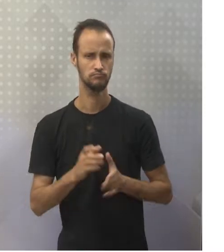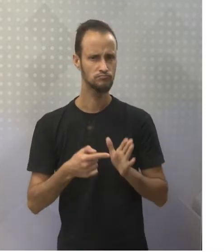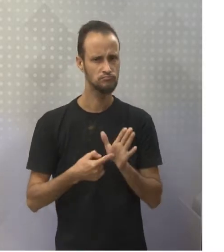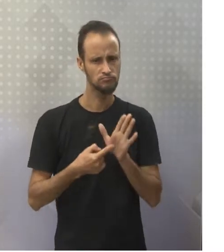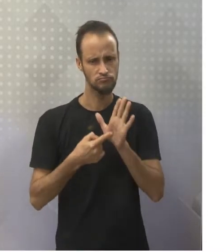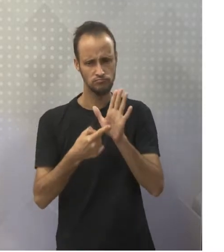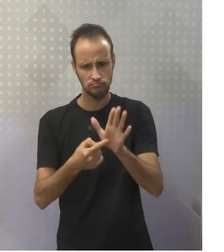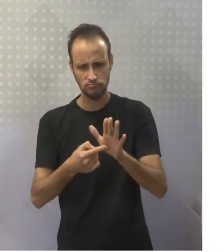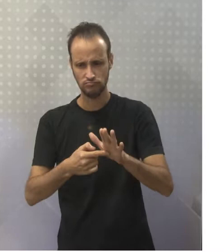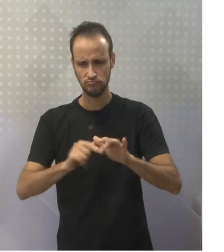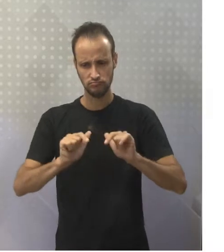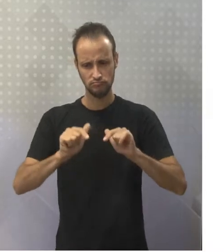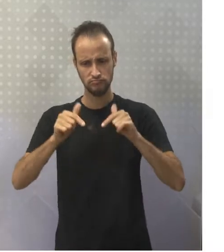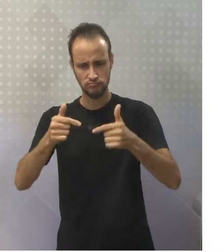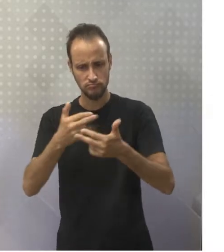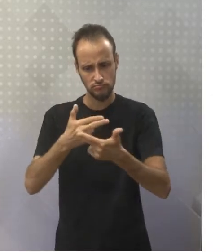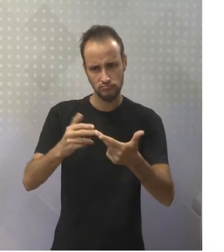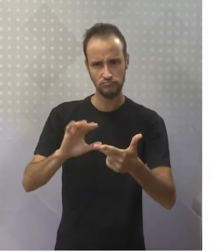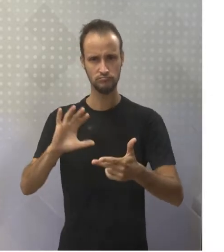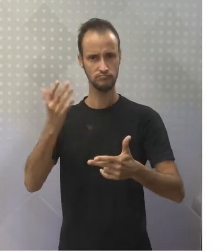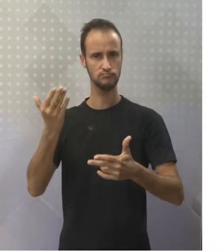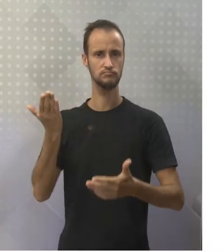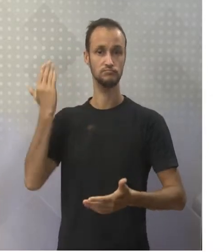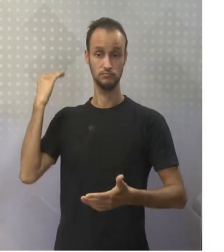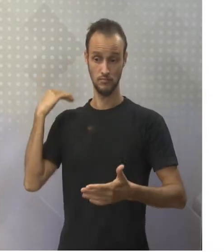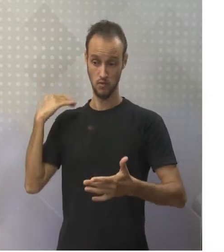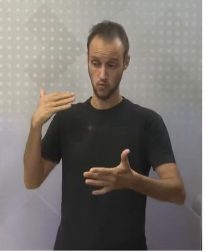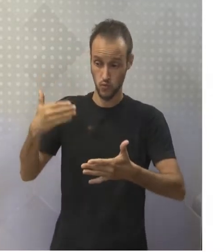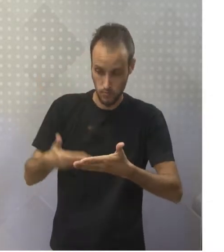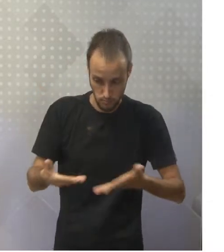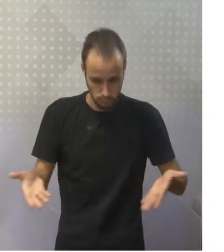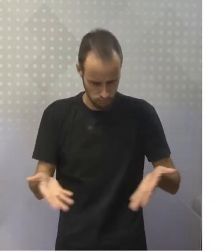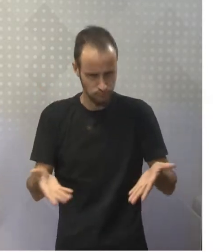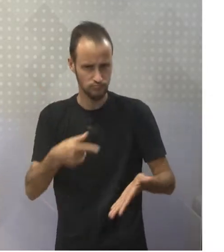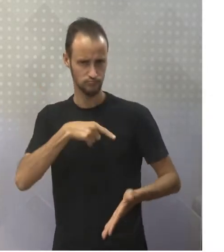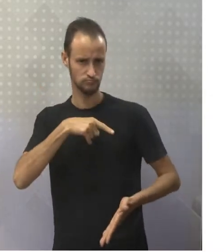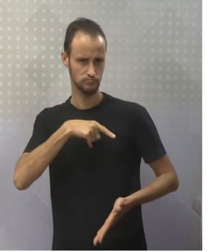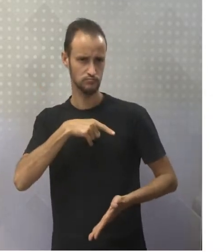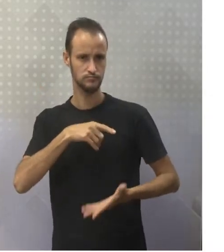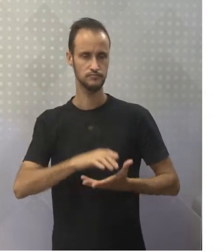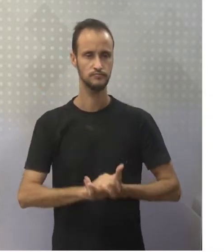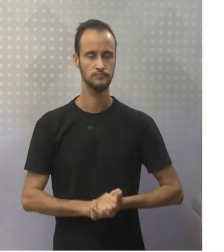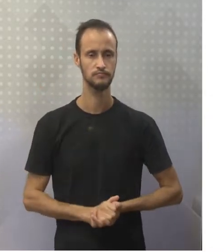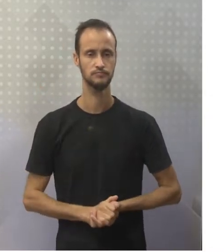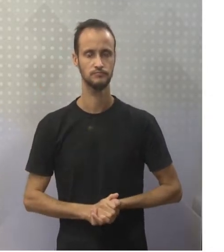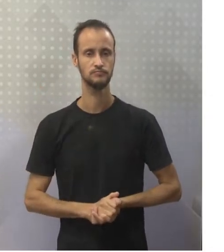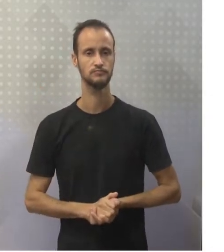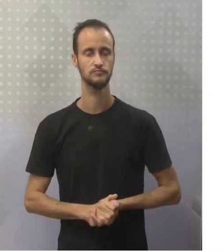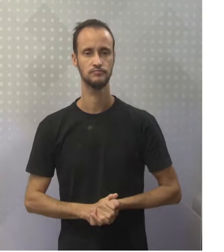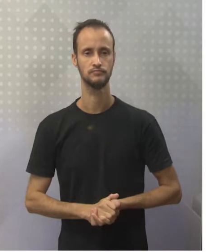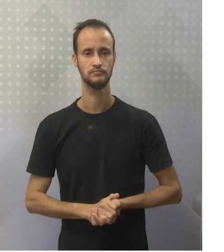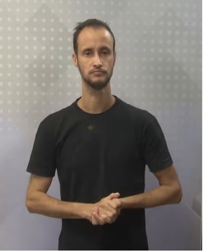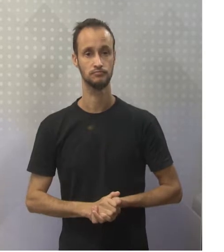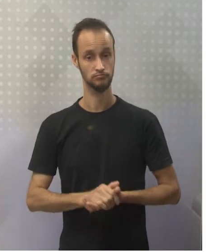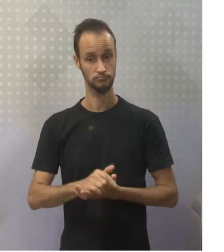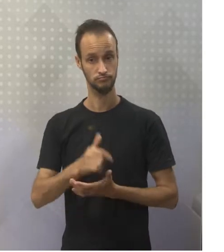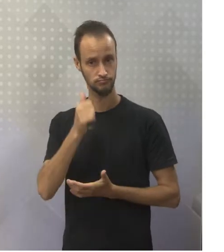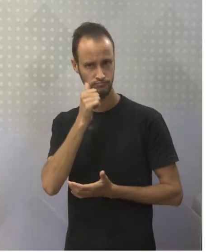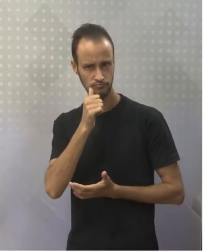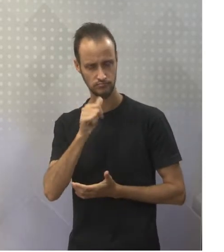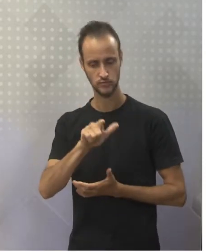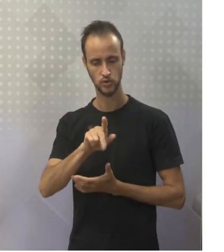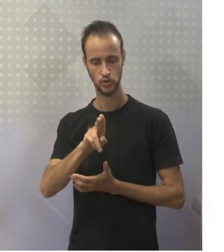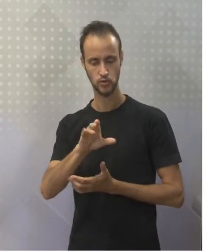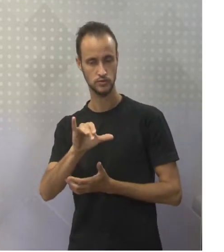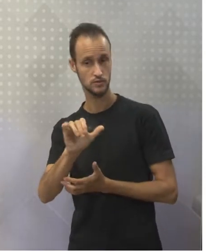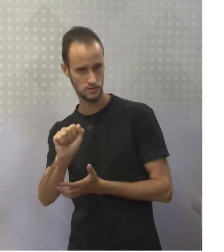ações que começaram no passado e ainda são relevantes no presente. Por exemplo, esse casal aí. Lúcia e Tom, né?